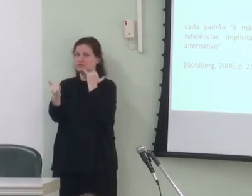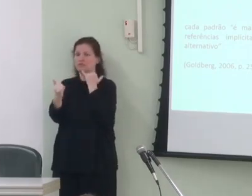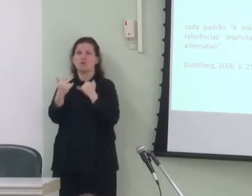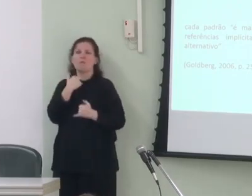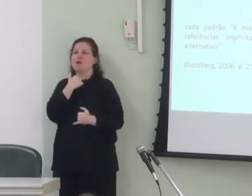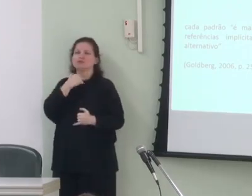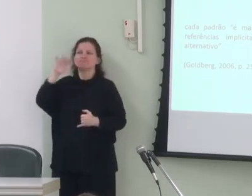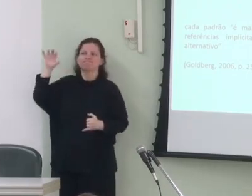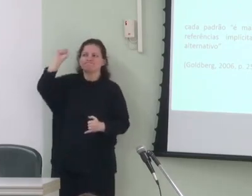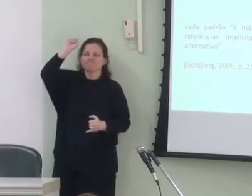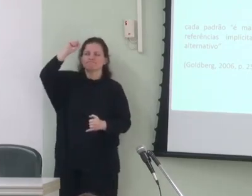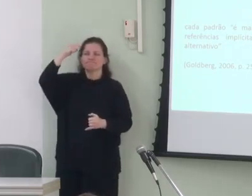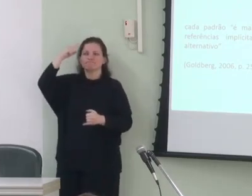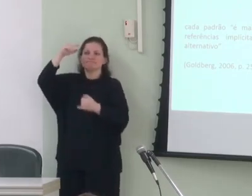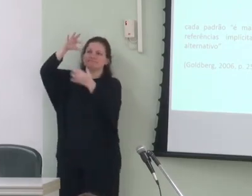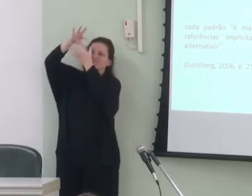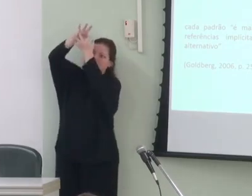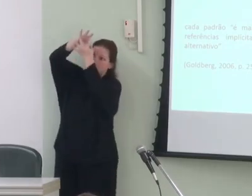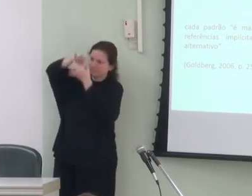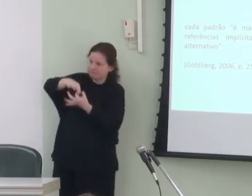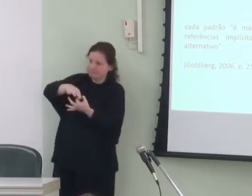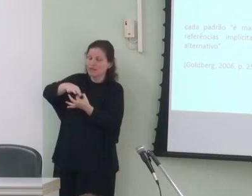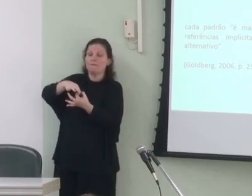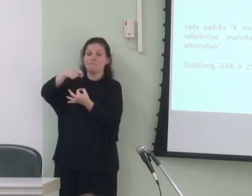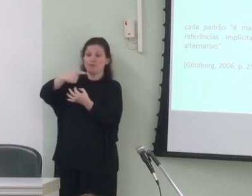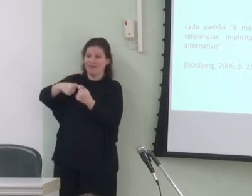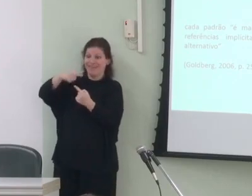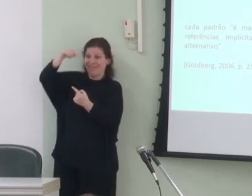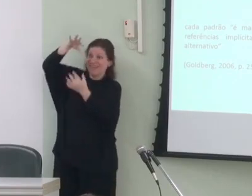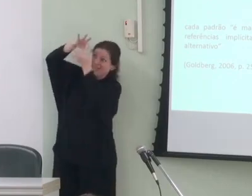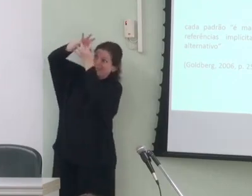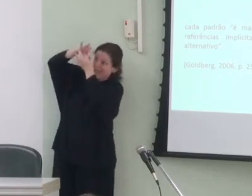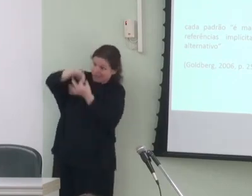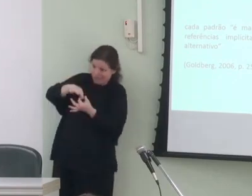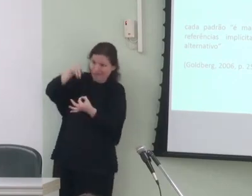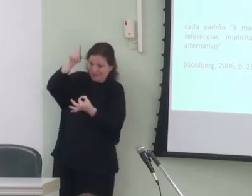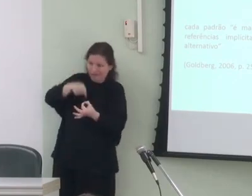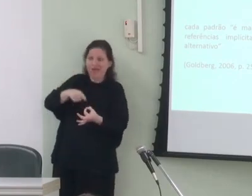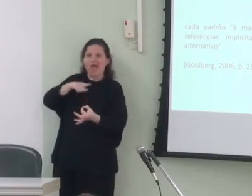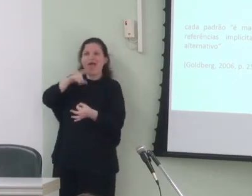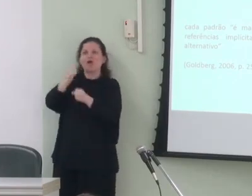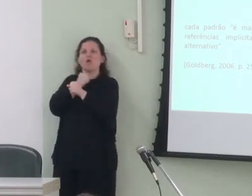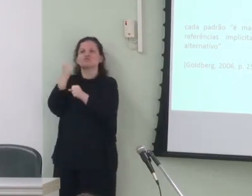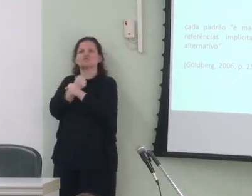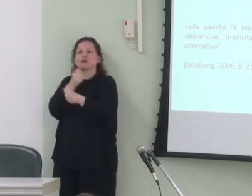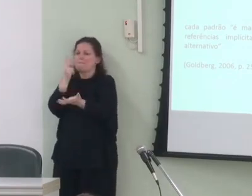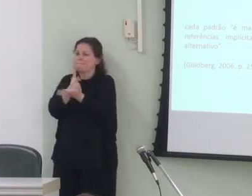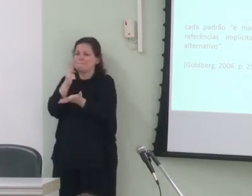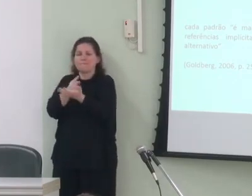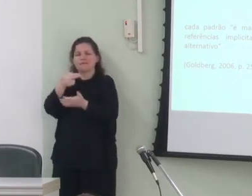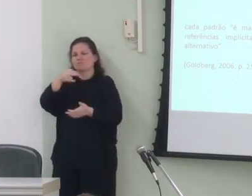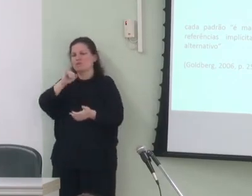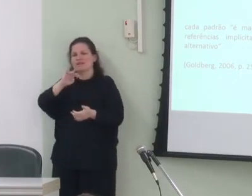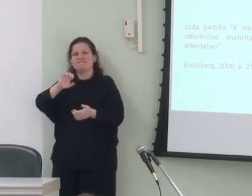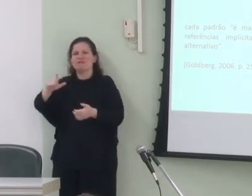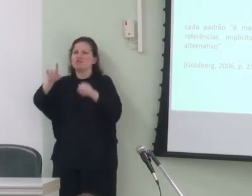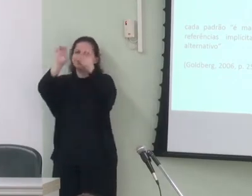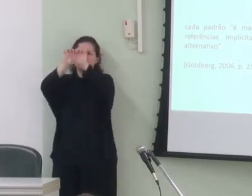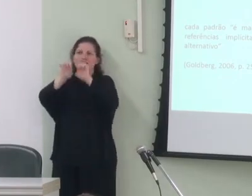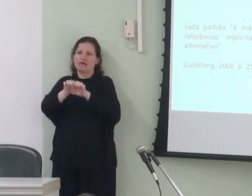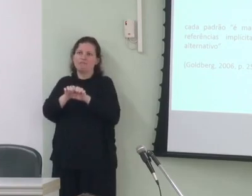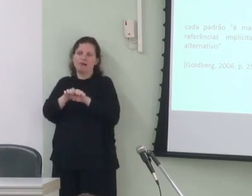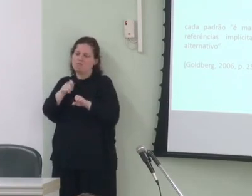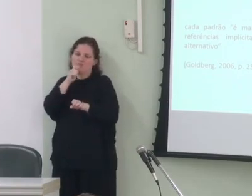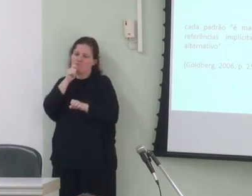ser capturado por elos verticais já que essa competição se dá entre construções no mesmo nível de esquematicidade e não